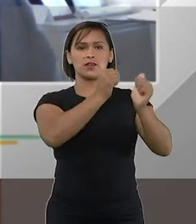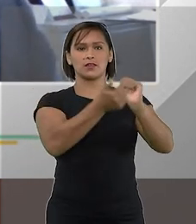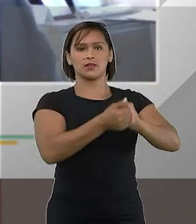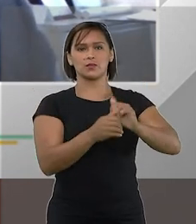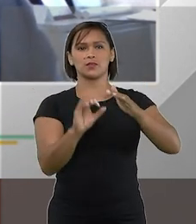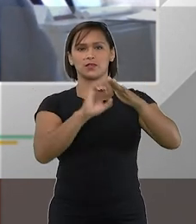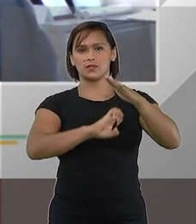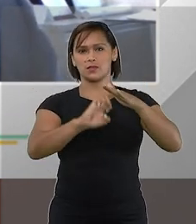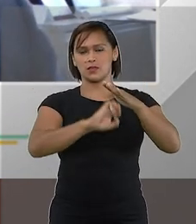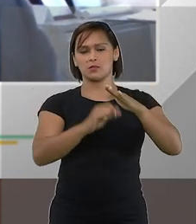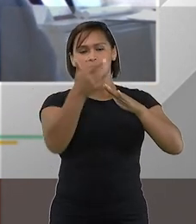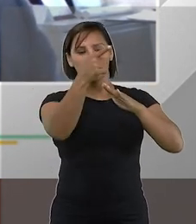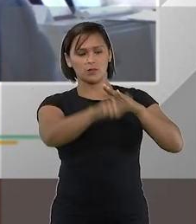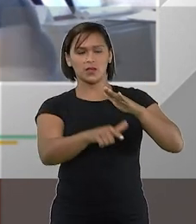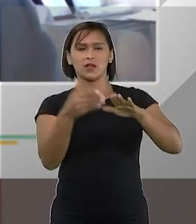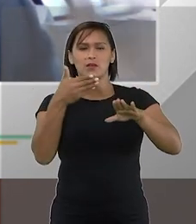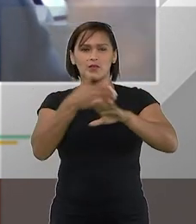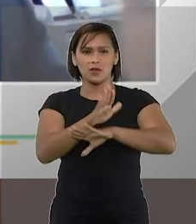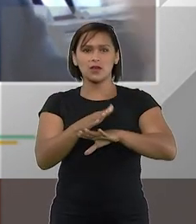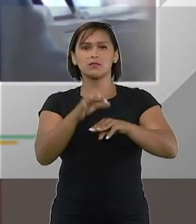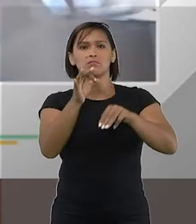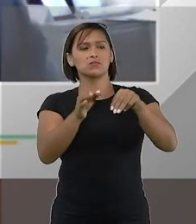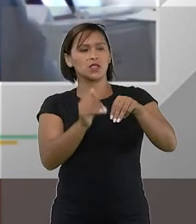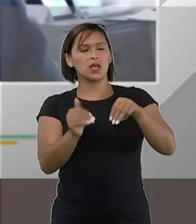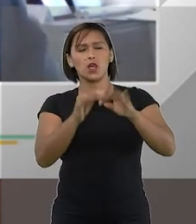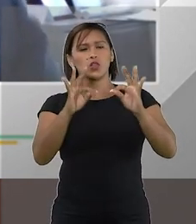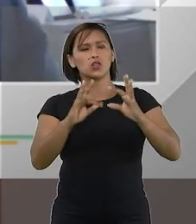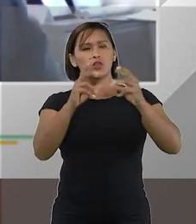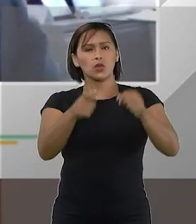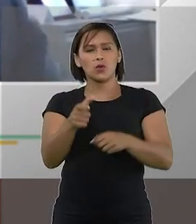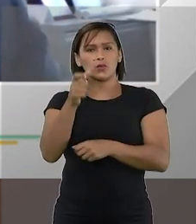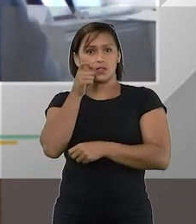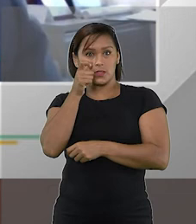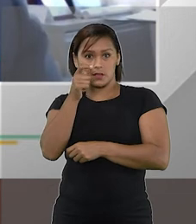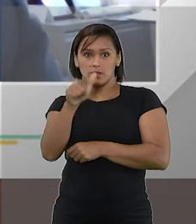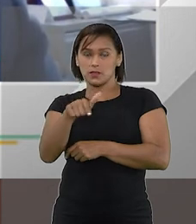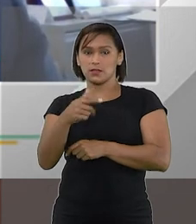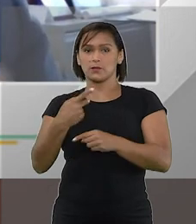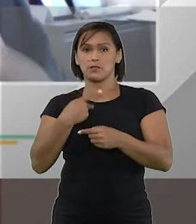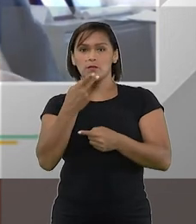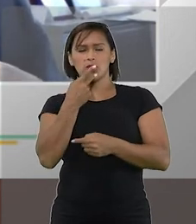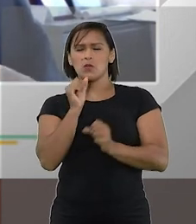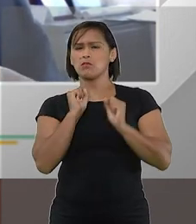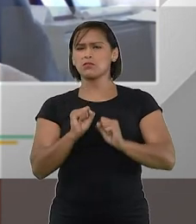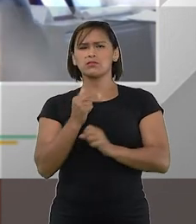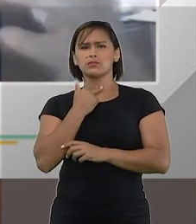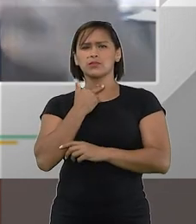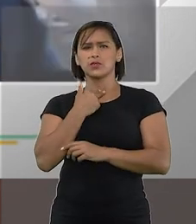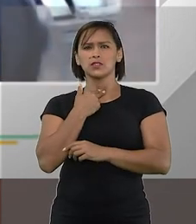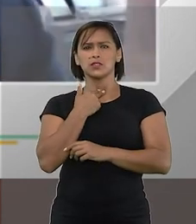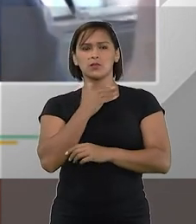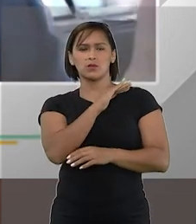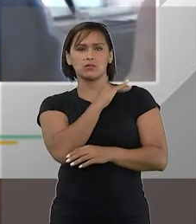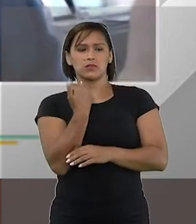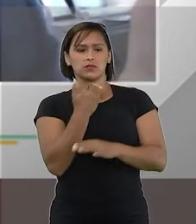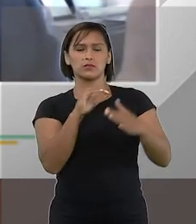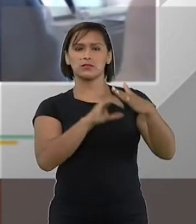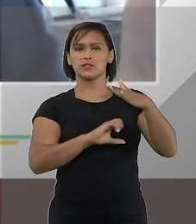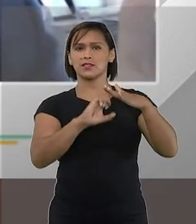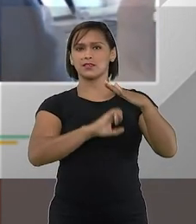do falido porque ministro Tiago Fátima nós não podemos matar